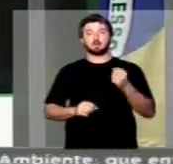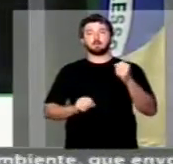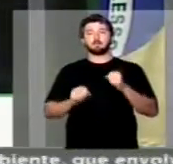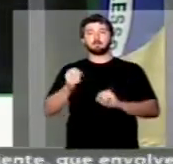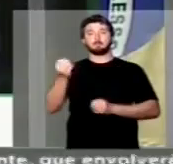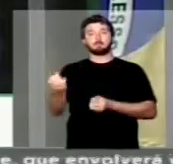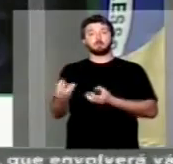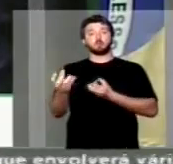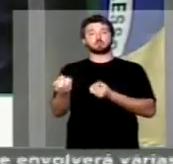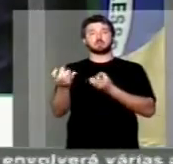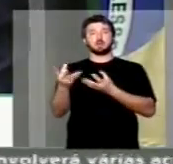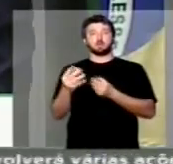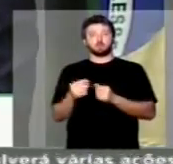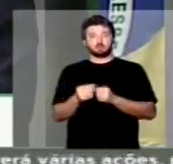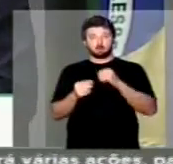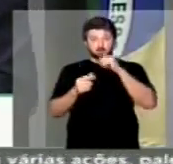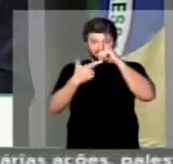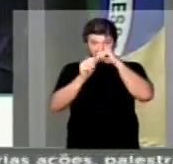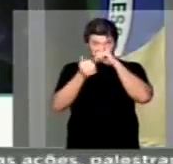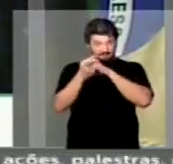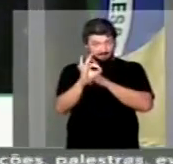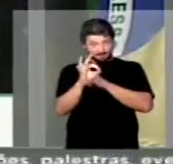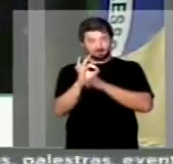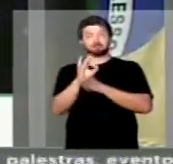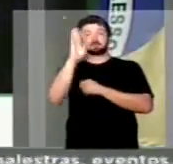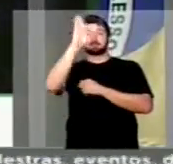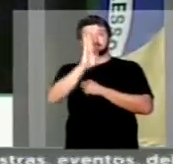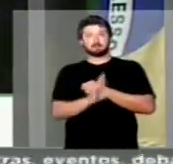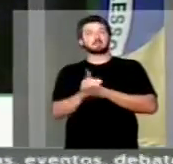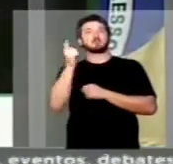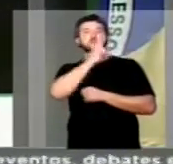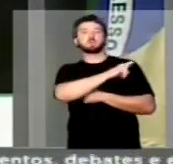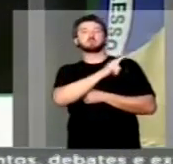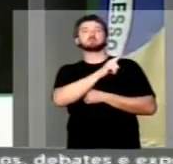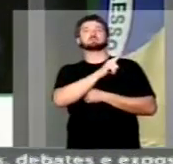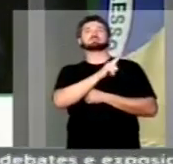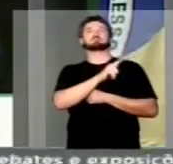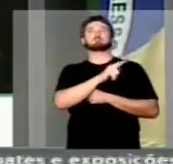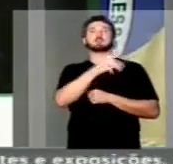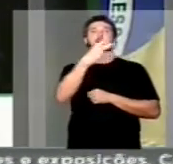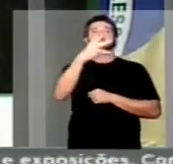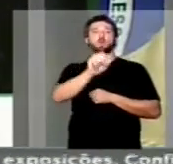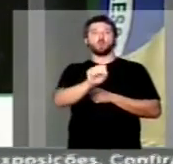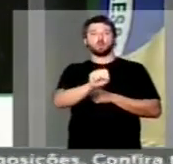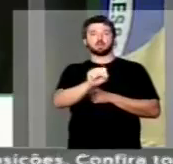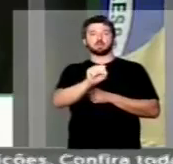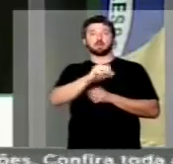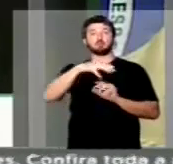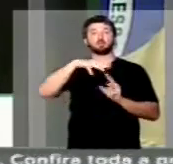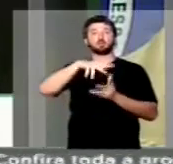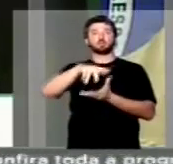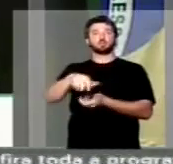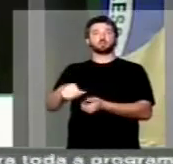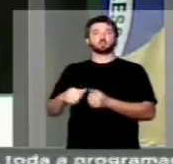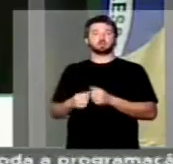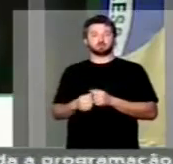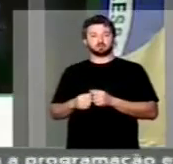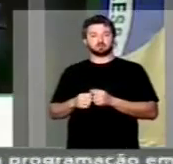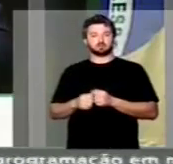produtividade. Em 2010, o Brasil estava em 38º lugar no mundo